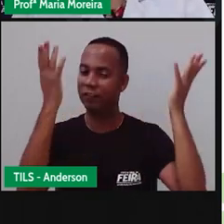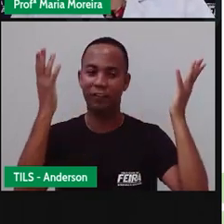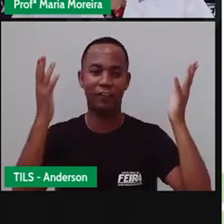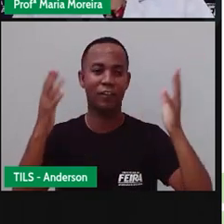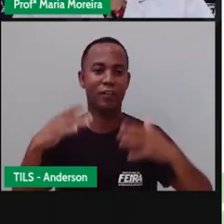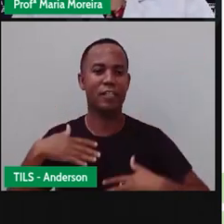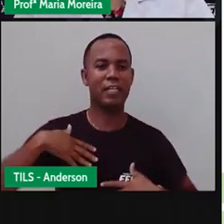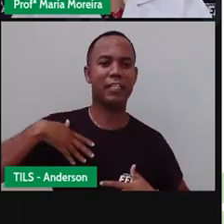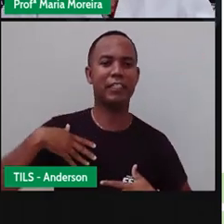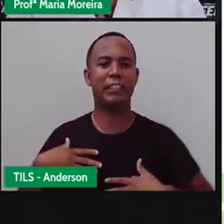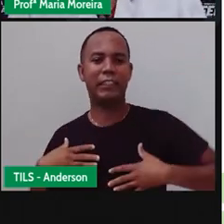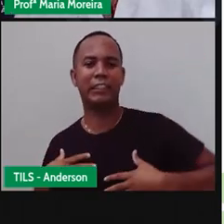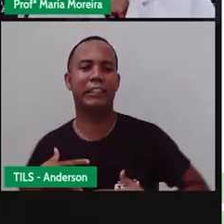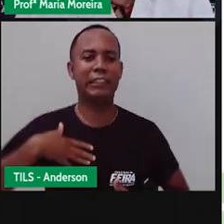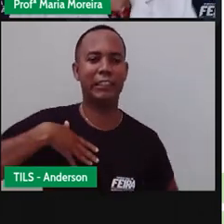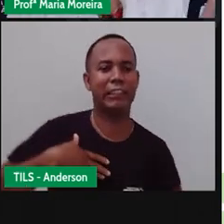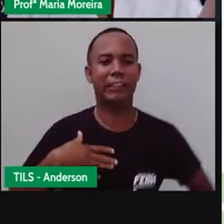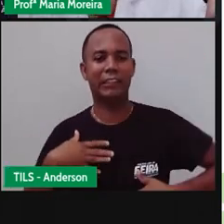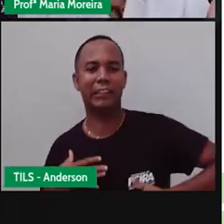Festa junina, ó.